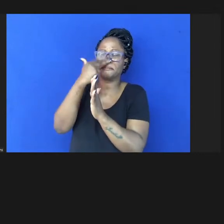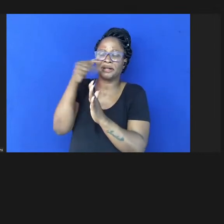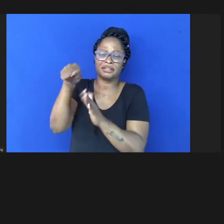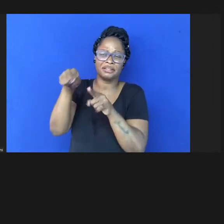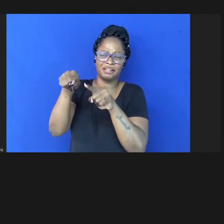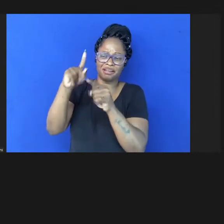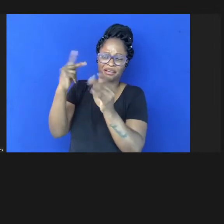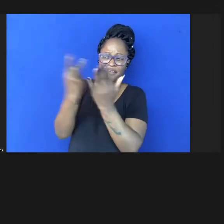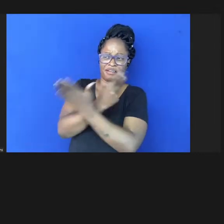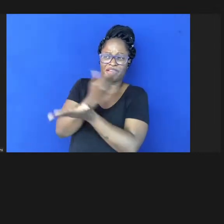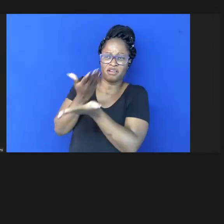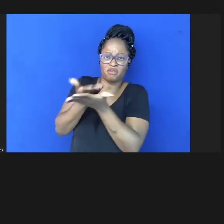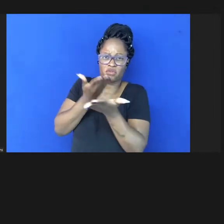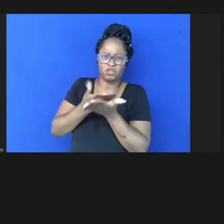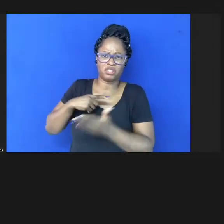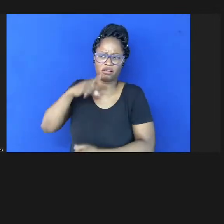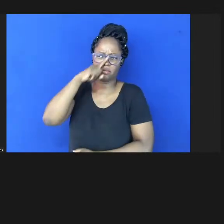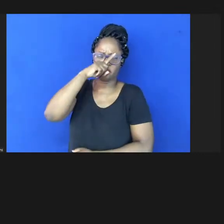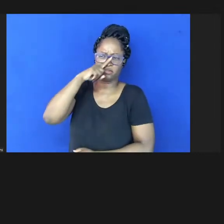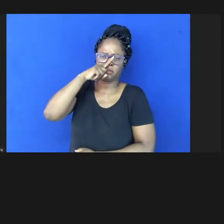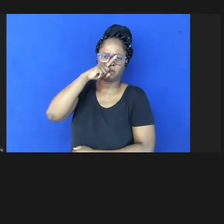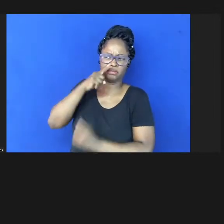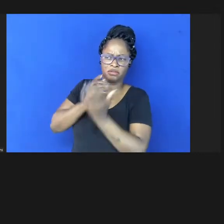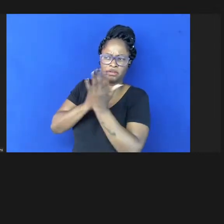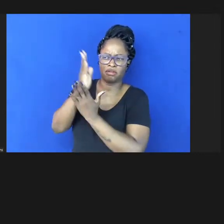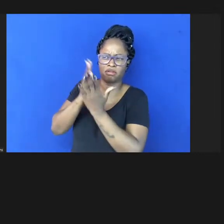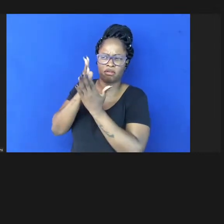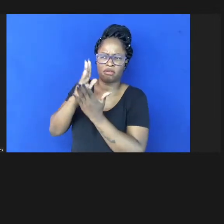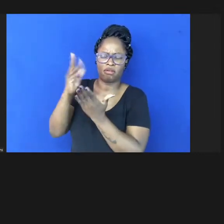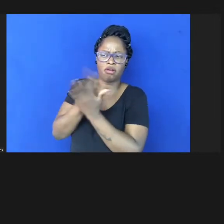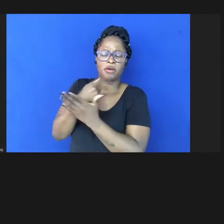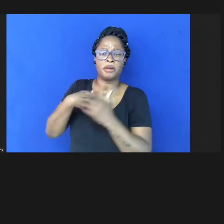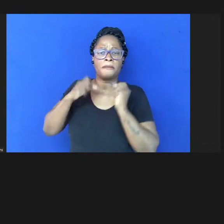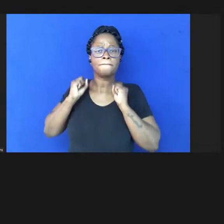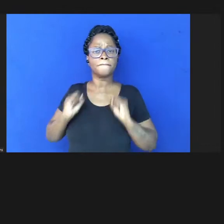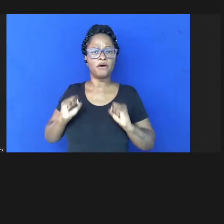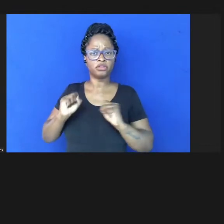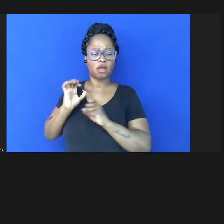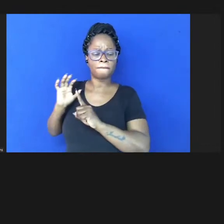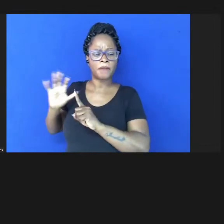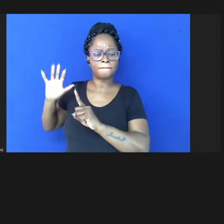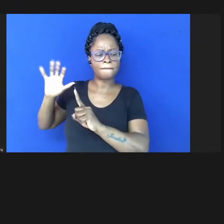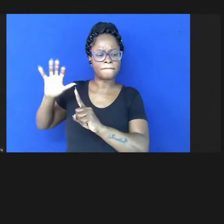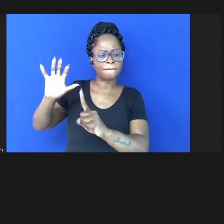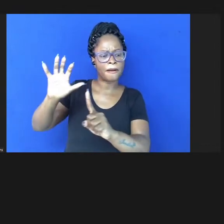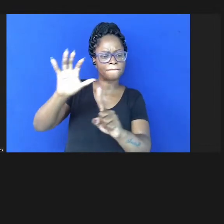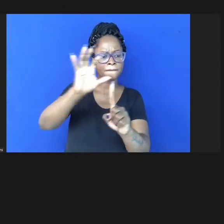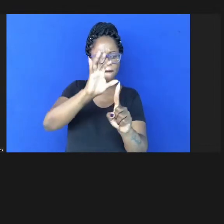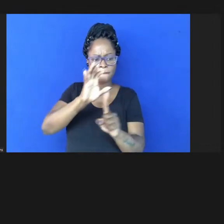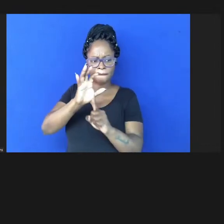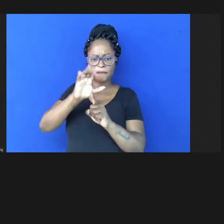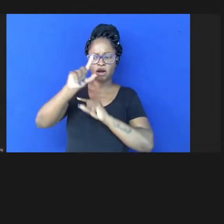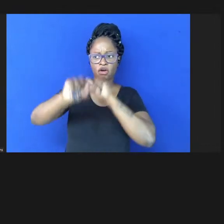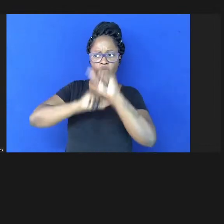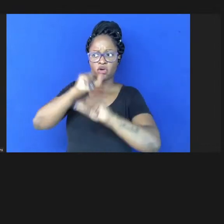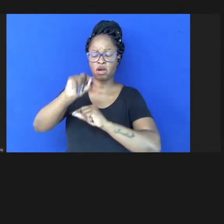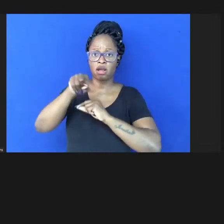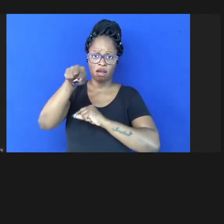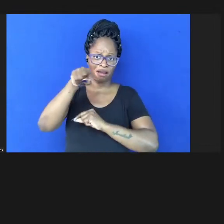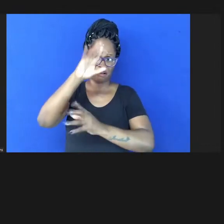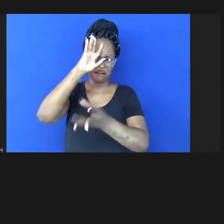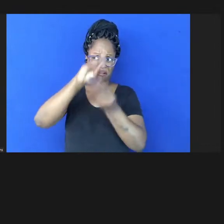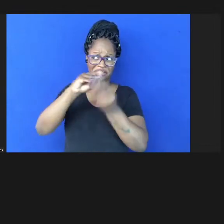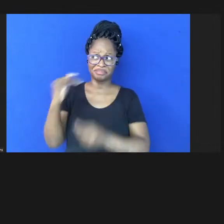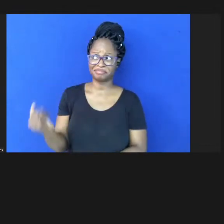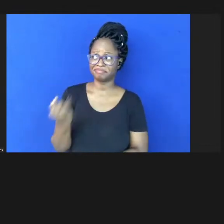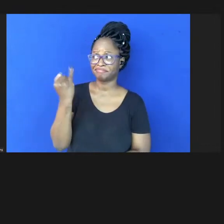estudo com alto risco de viés e que pode influenciar os resultados de uma meta-análise ou seja é muito importante